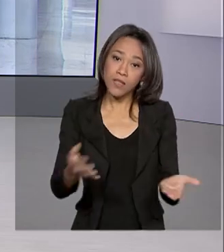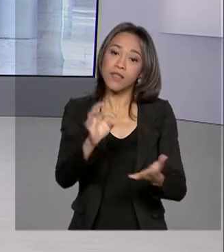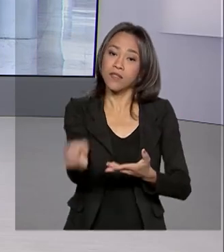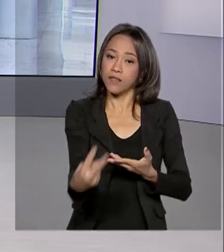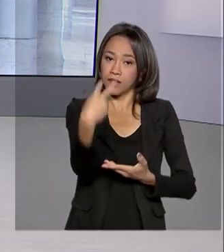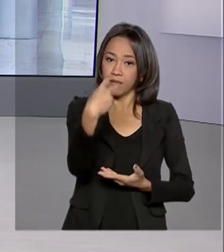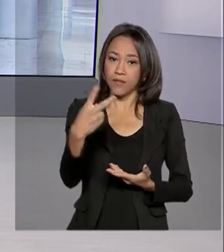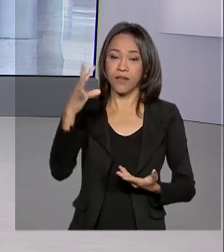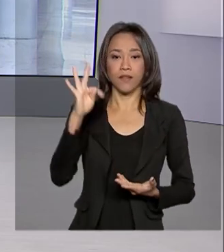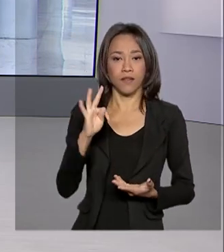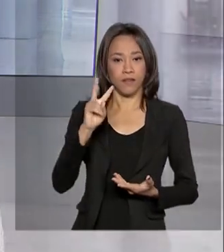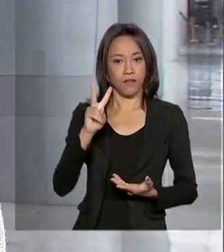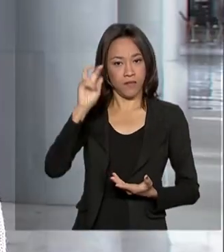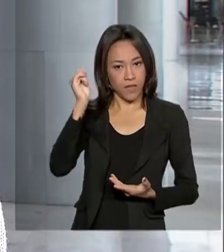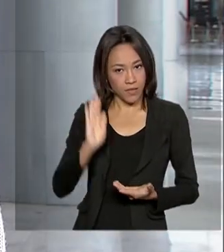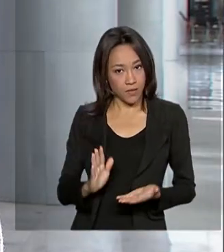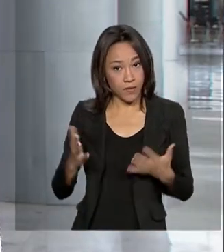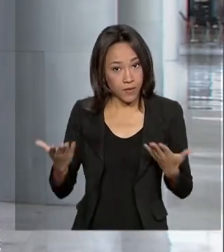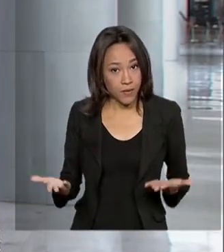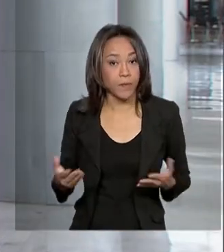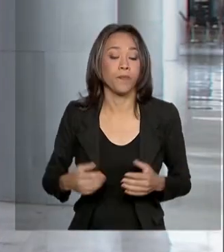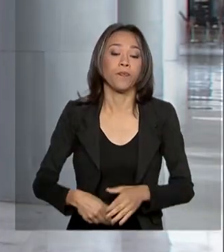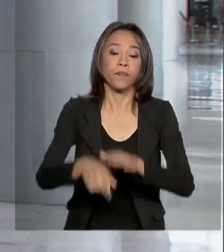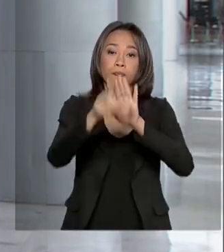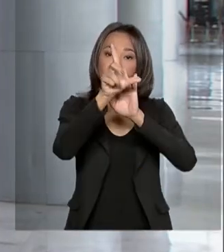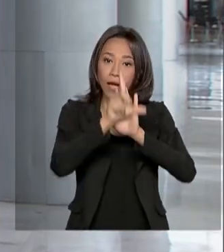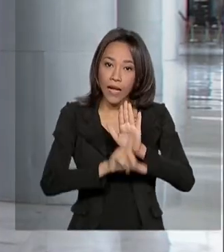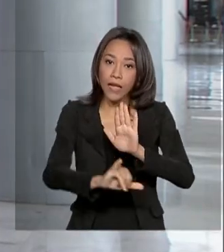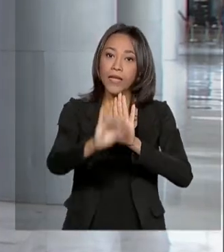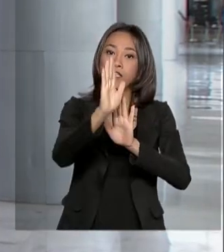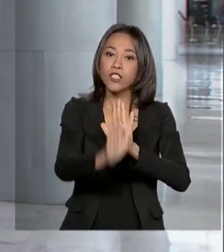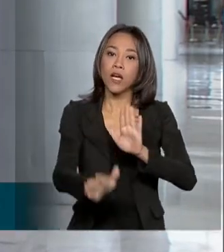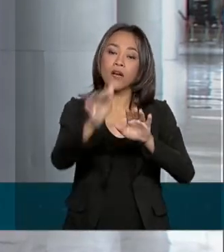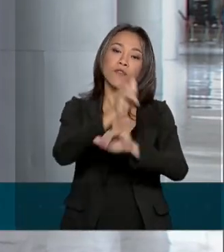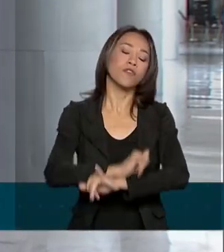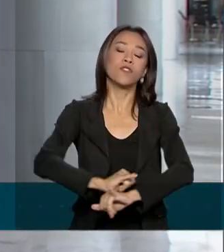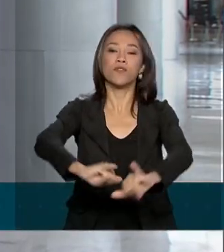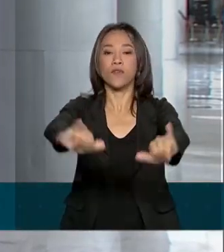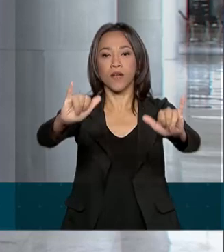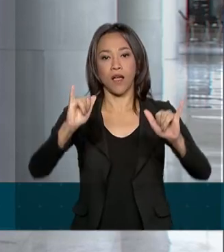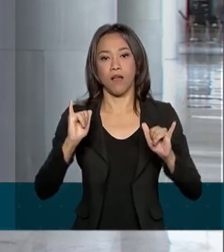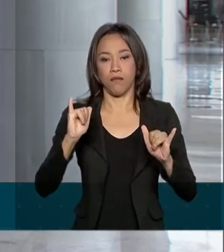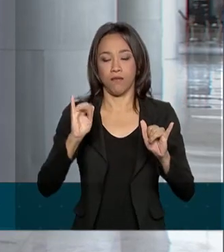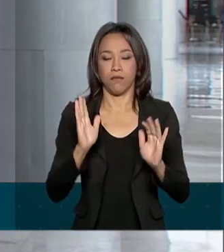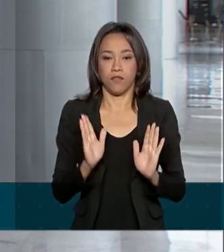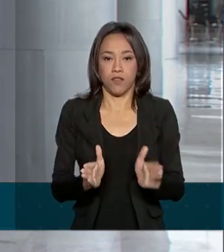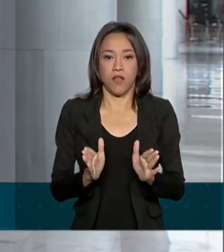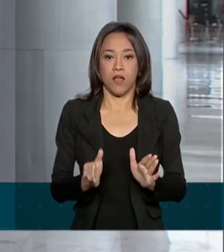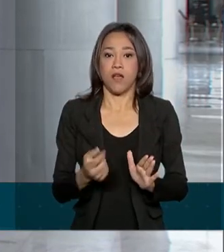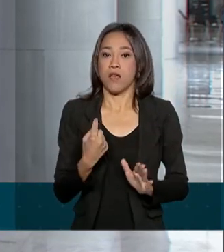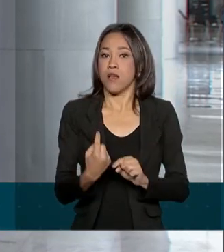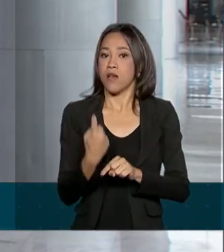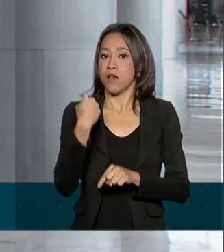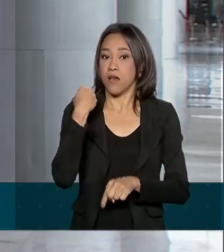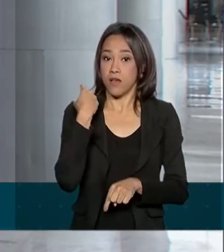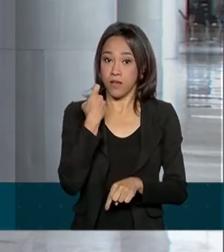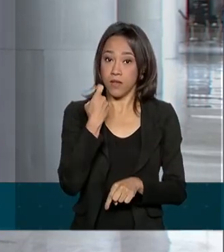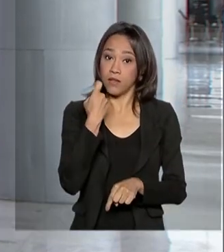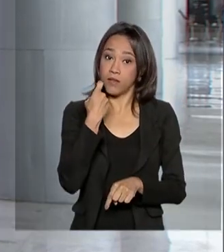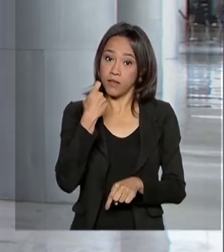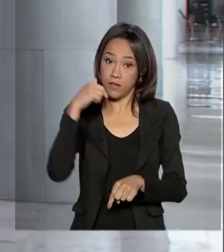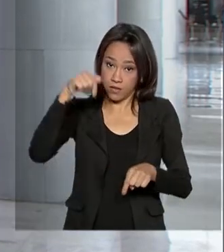a TV Brasil. É isso mesmo, a lei foi publicada no Diário Oficial da União desta sexta-feira.